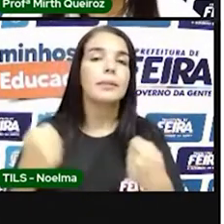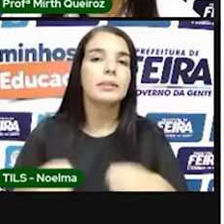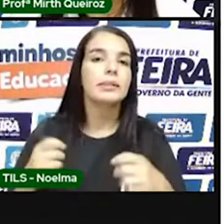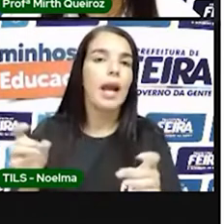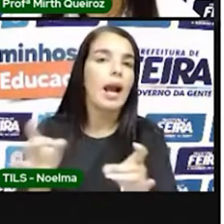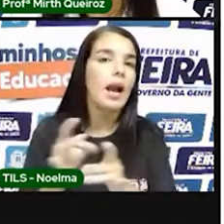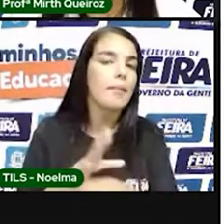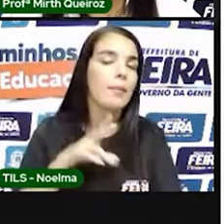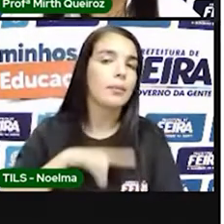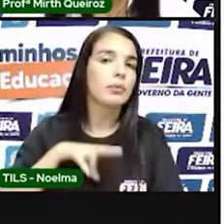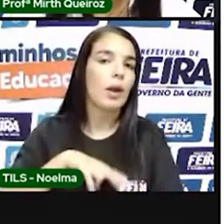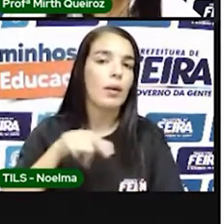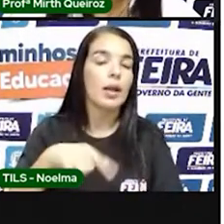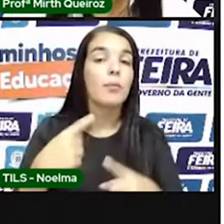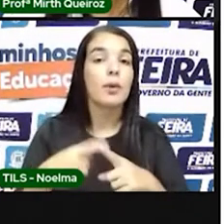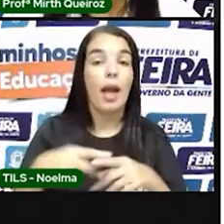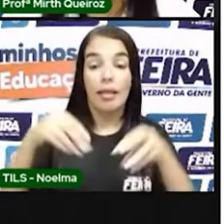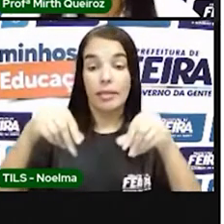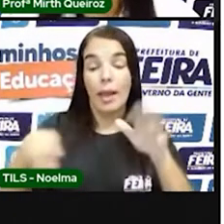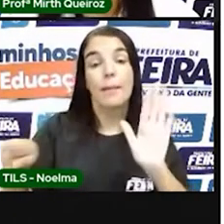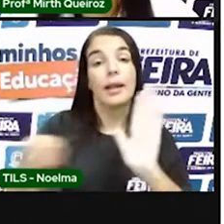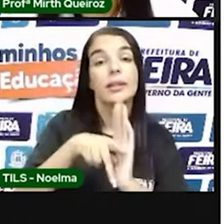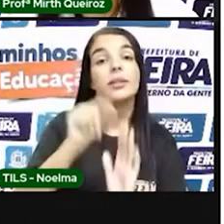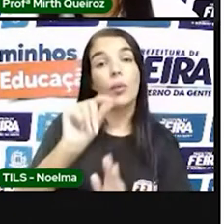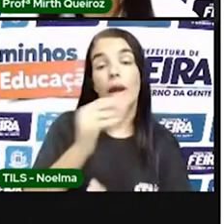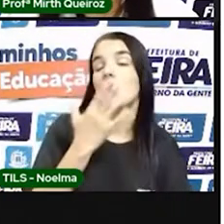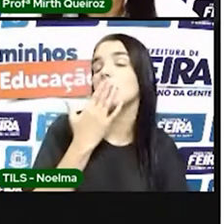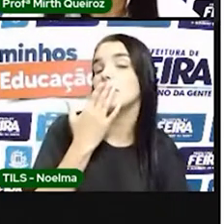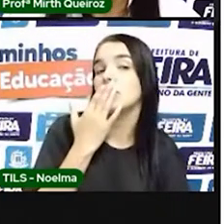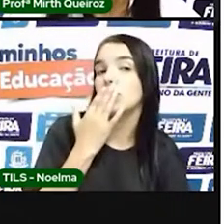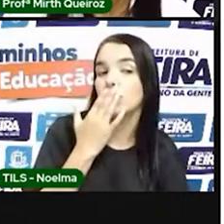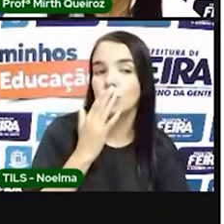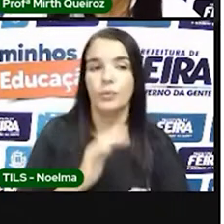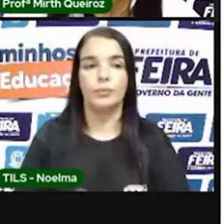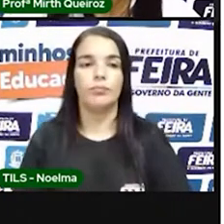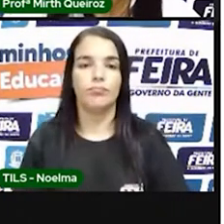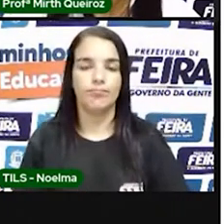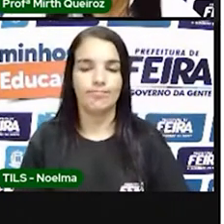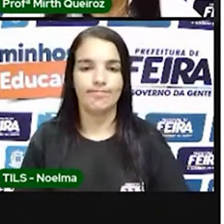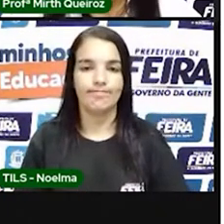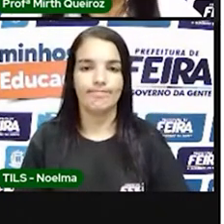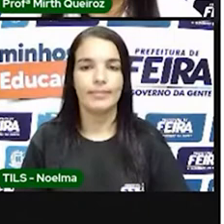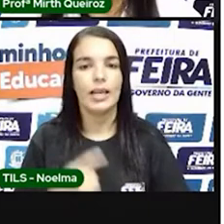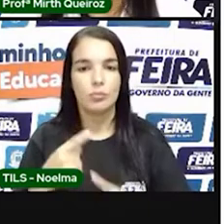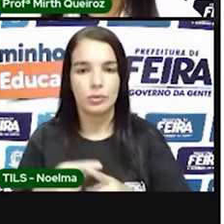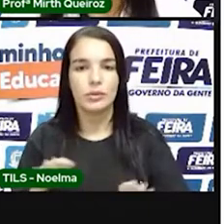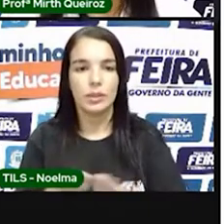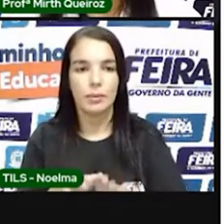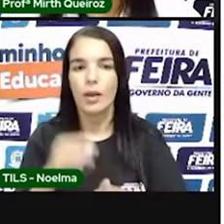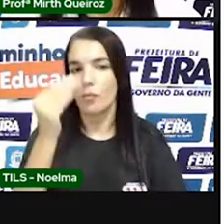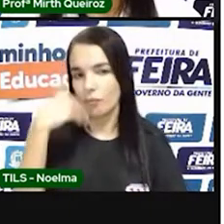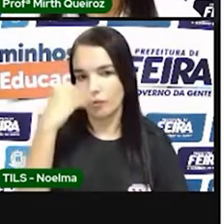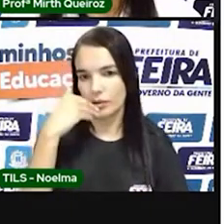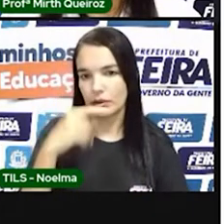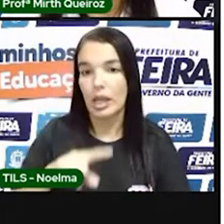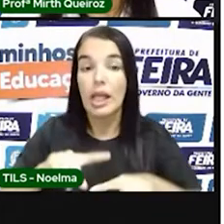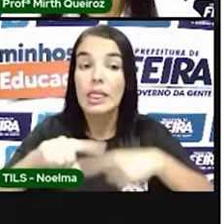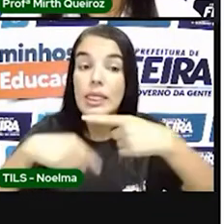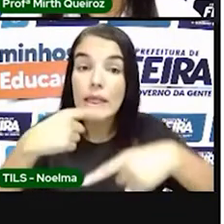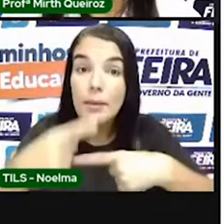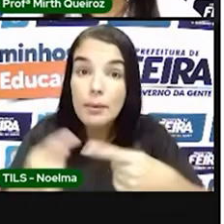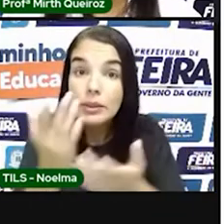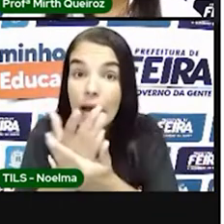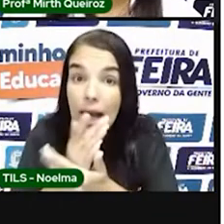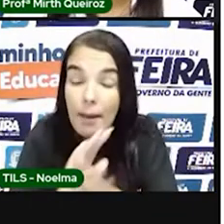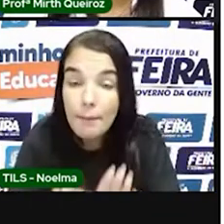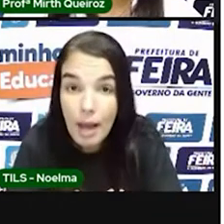invasão de suas terras. Então, esse foi um dos motivos também do fracasso das capitanias hereditárias. Após o declínio das capitanias